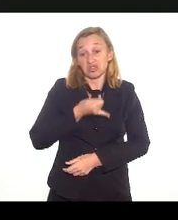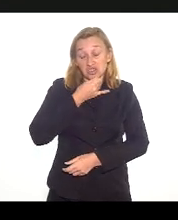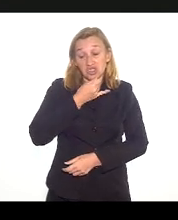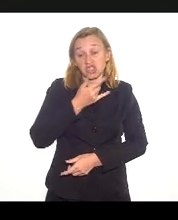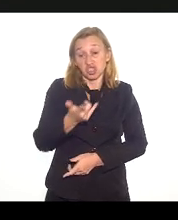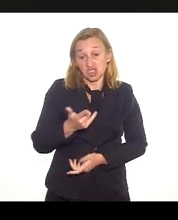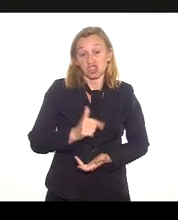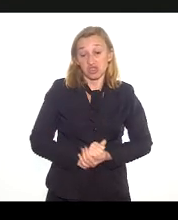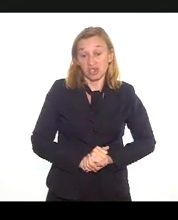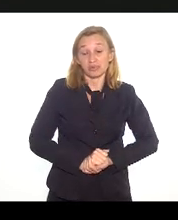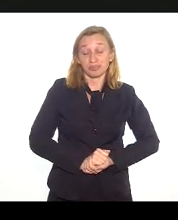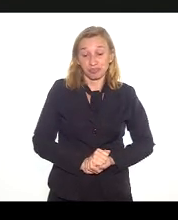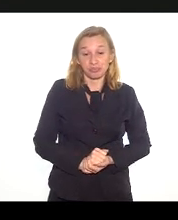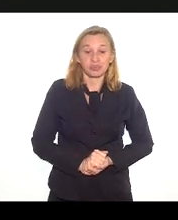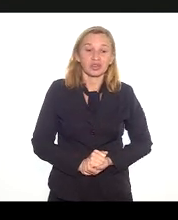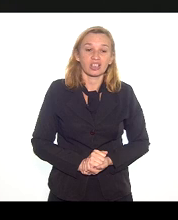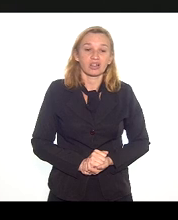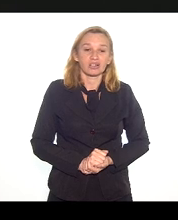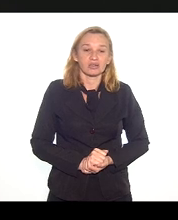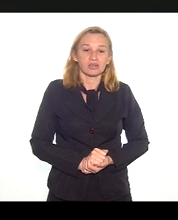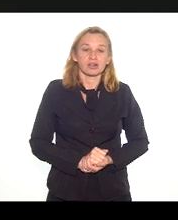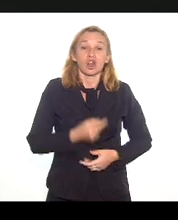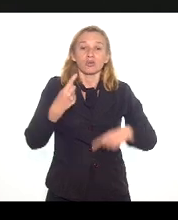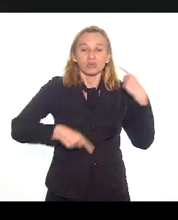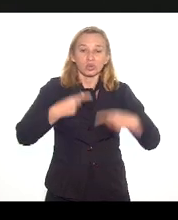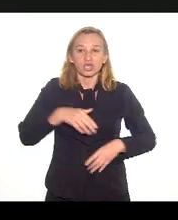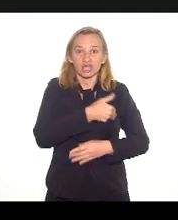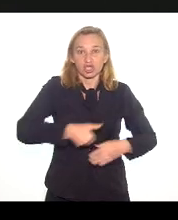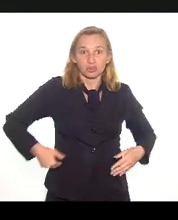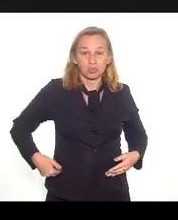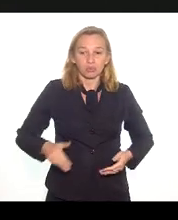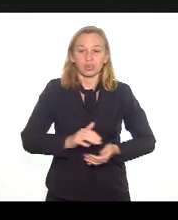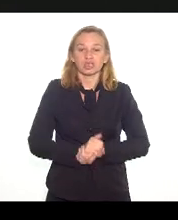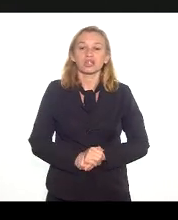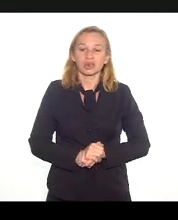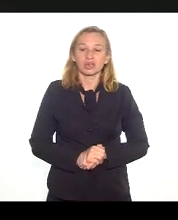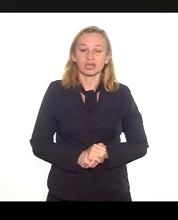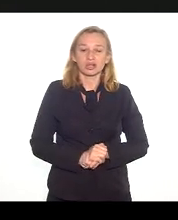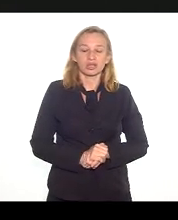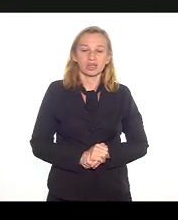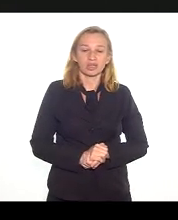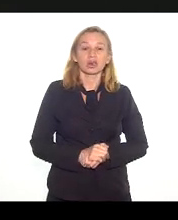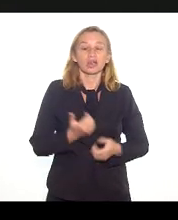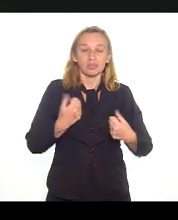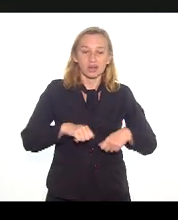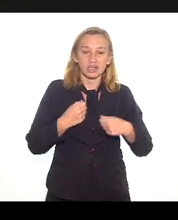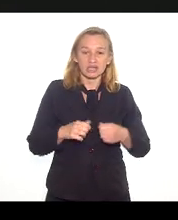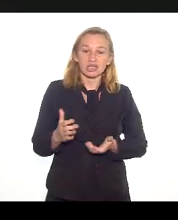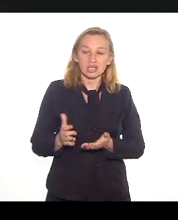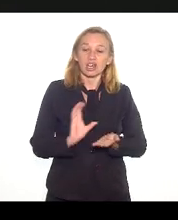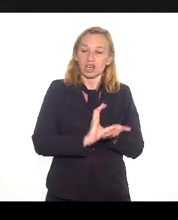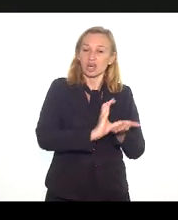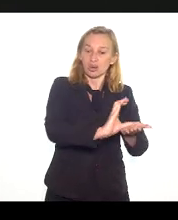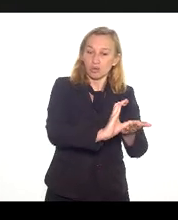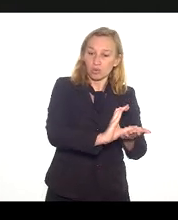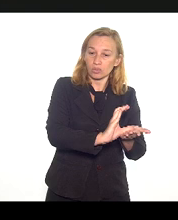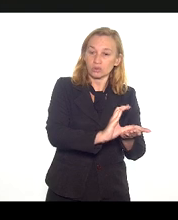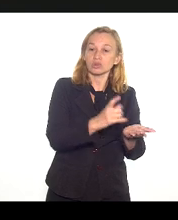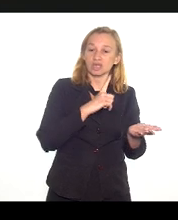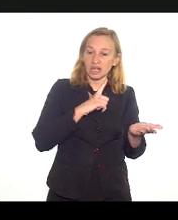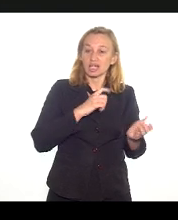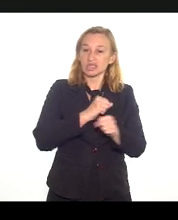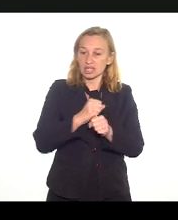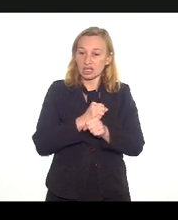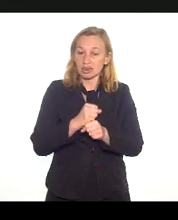vista de indicadores para a realização de políticas públicas, então, a precisa brigar para já ter recursos esse ano, para fazer ano que vem, tem que